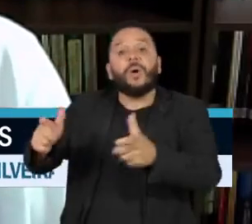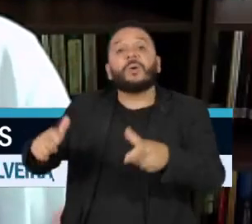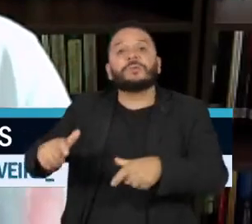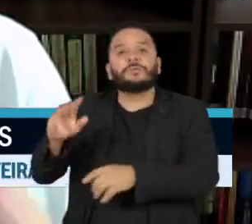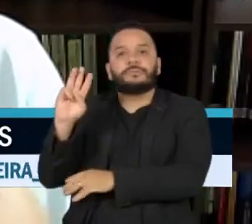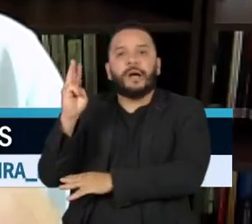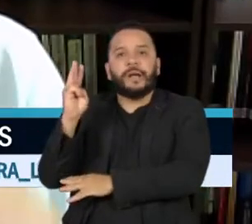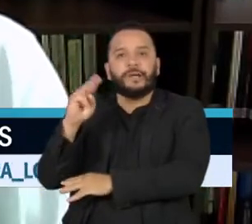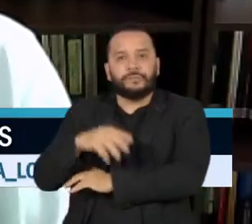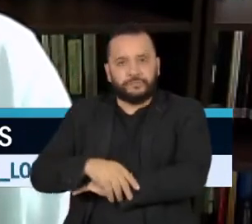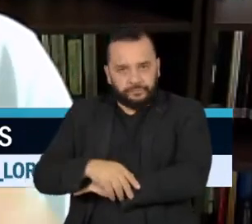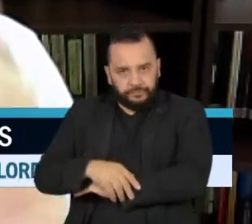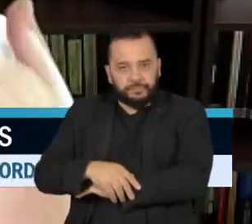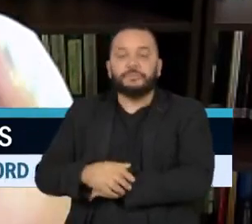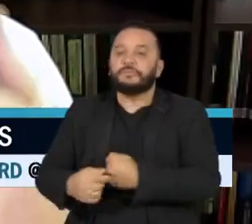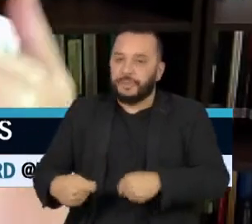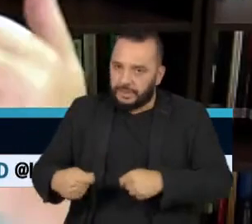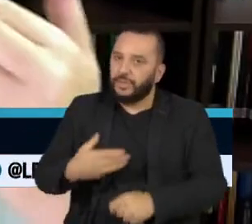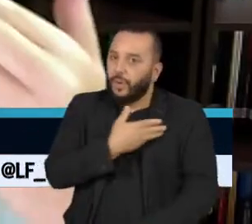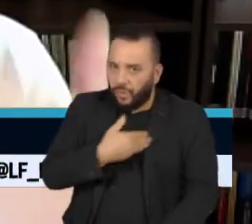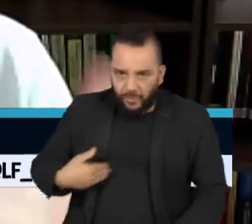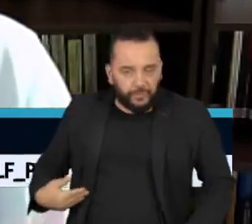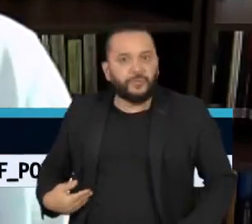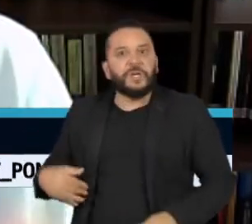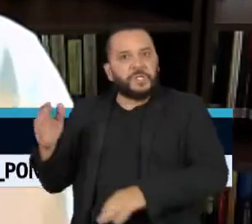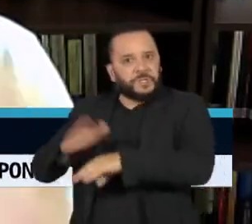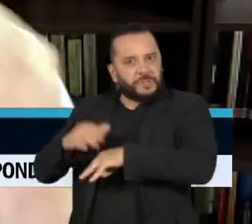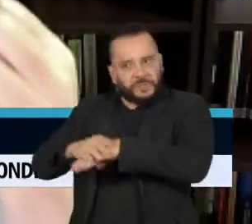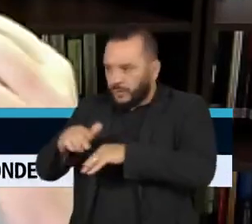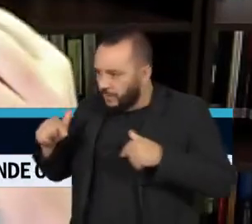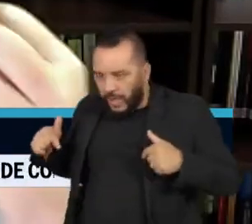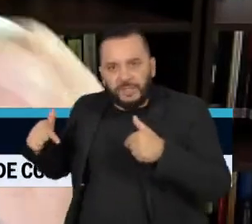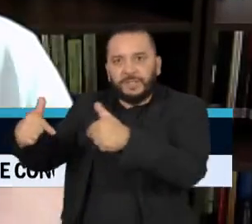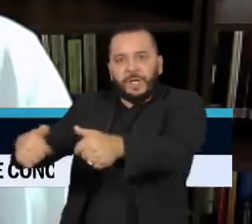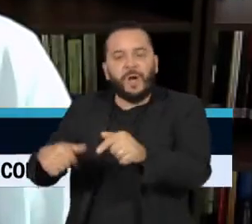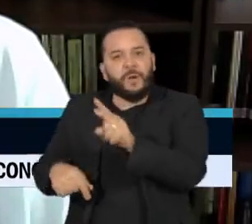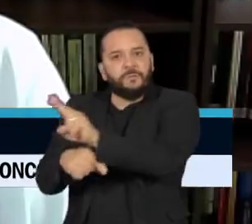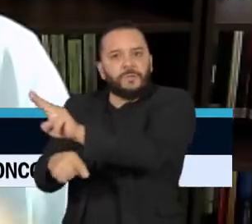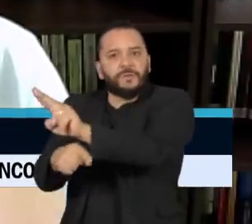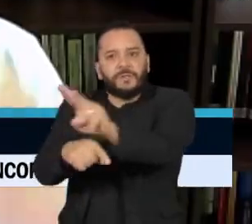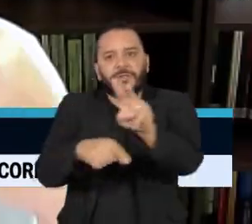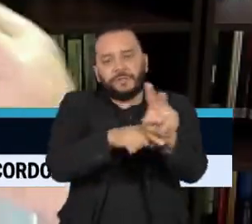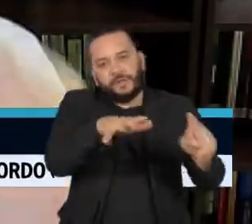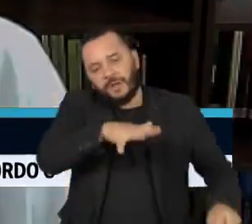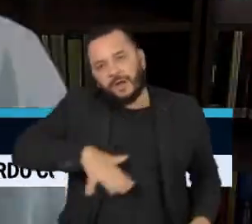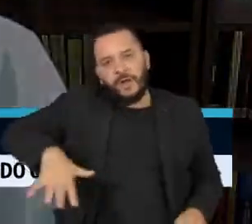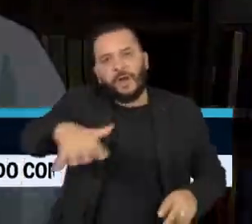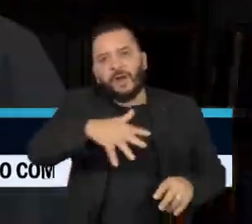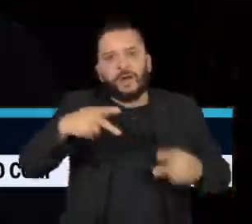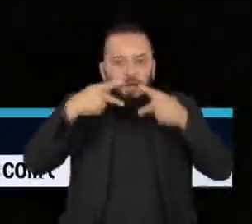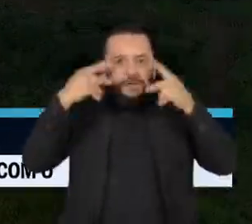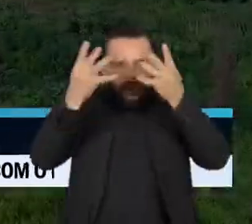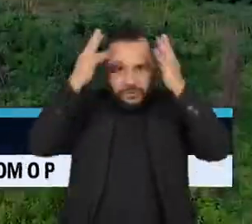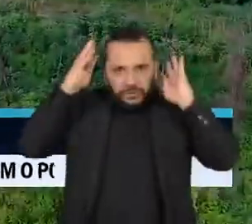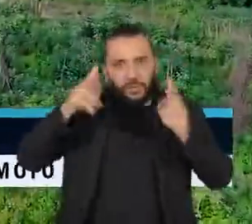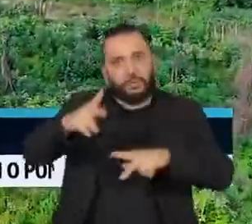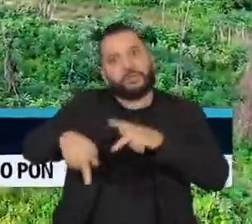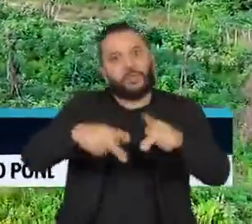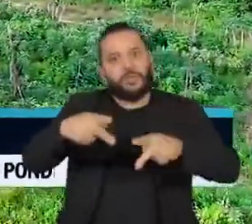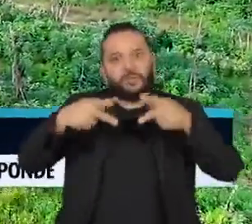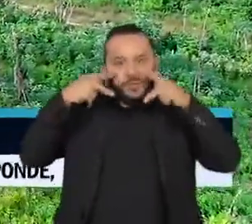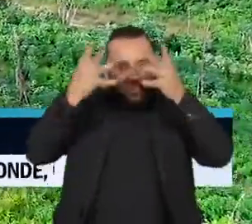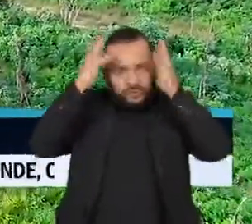enérgica do governo de manter o marco legal de proteção aos territórios indígenas, proteção às populações indígenas.